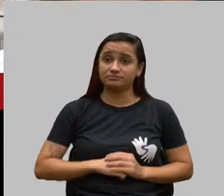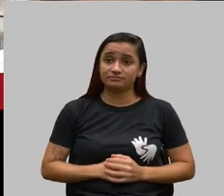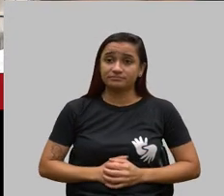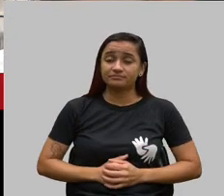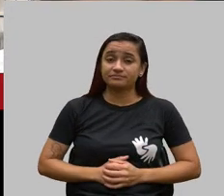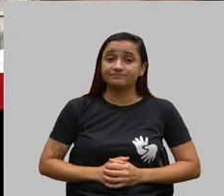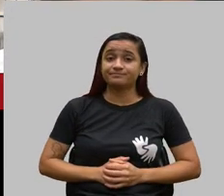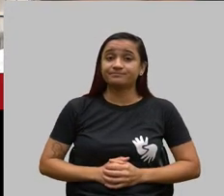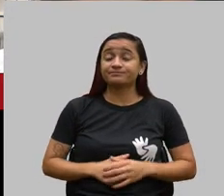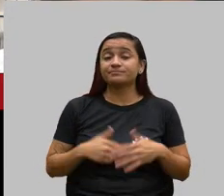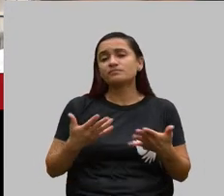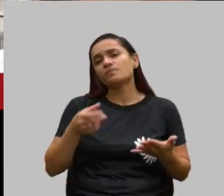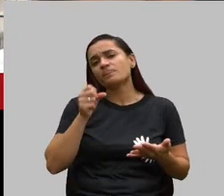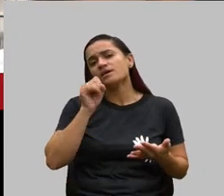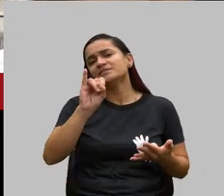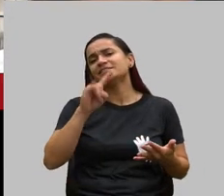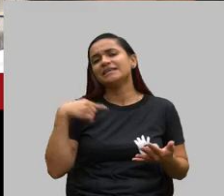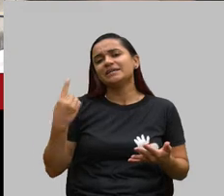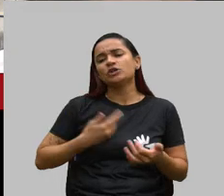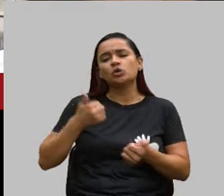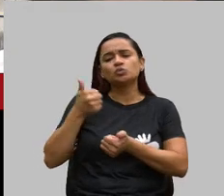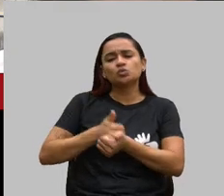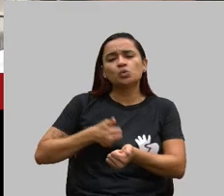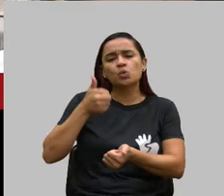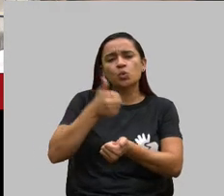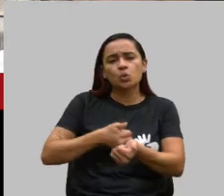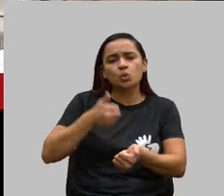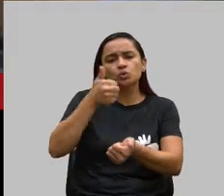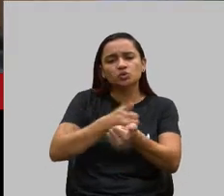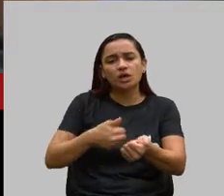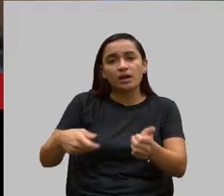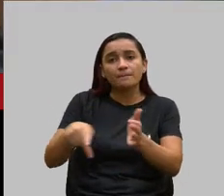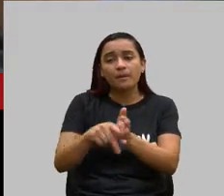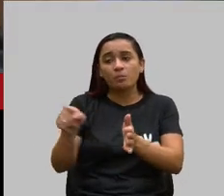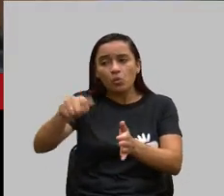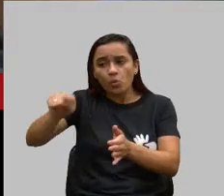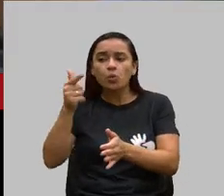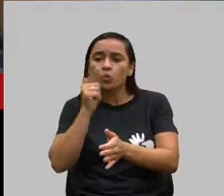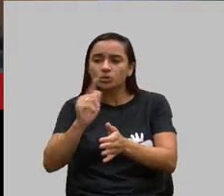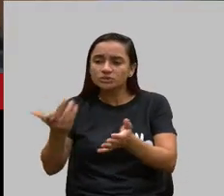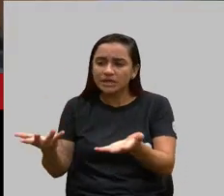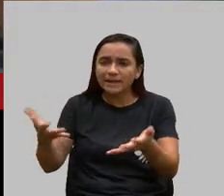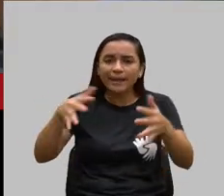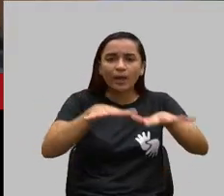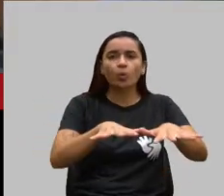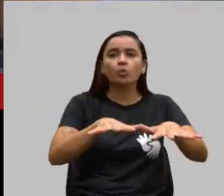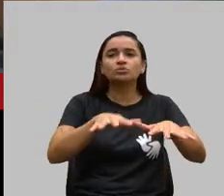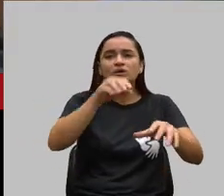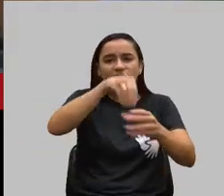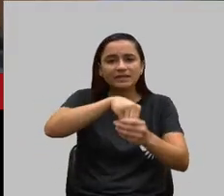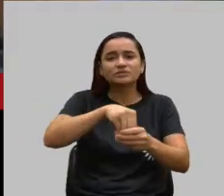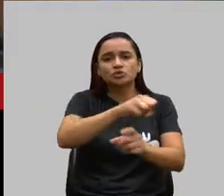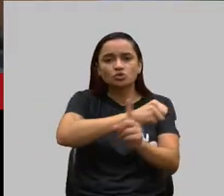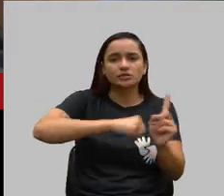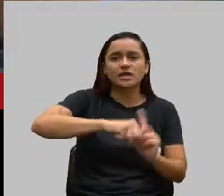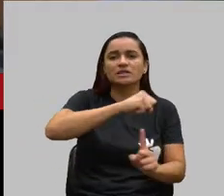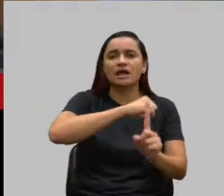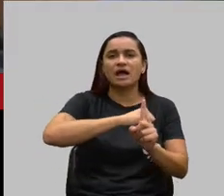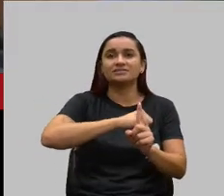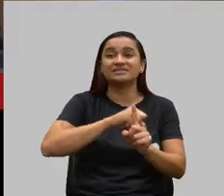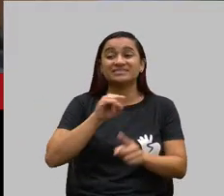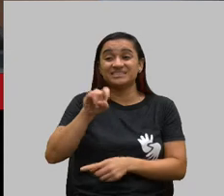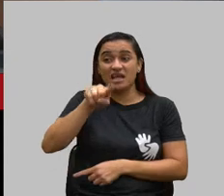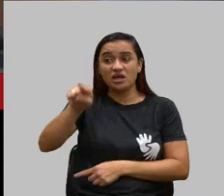Se nós estamos lutando para que eles possam estar sendo incluídos na sociedade, se eles não tiverem saúde,